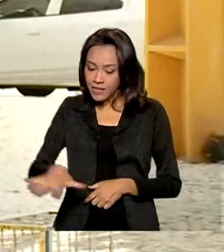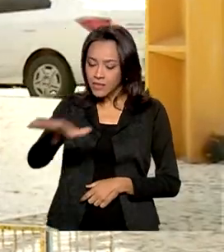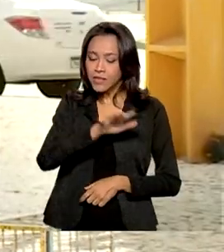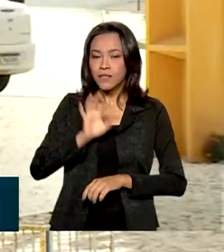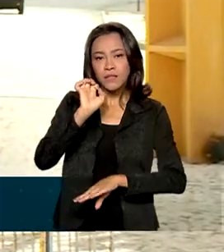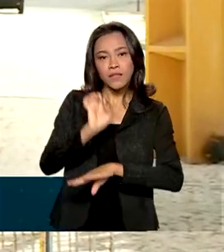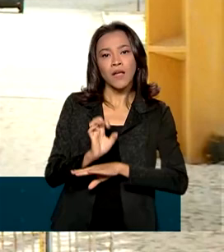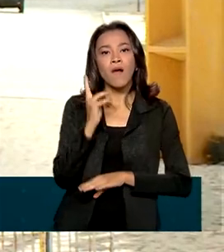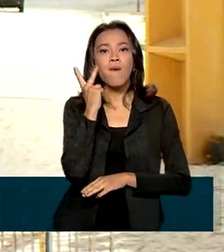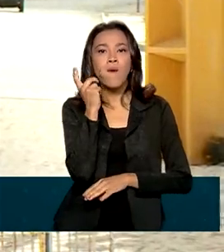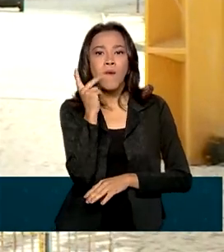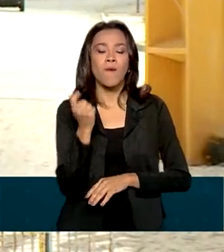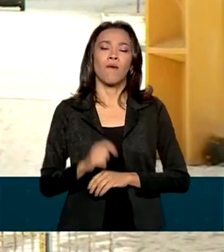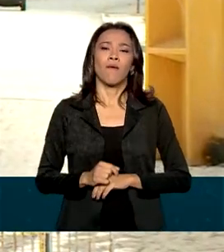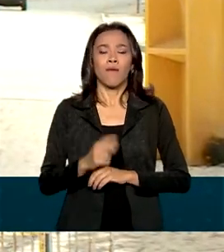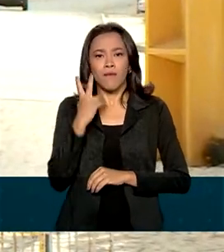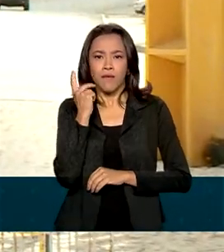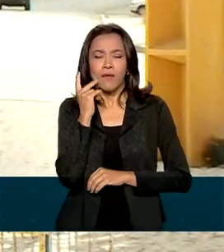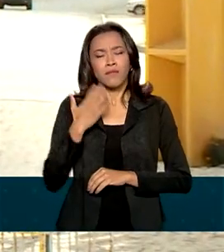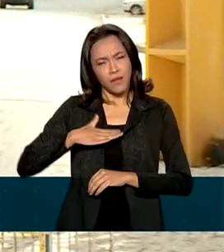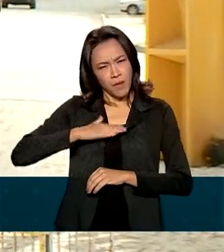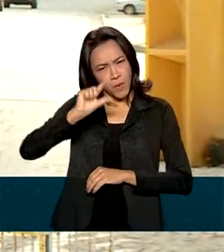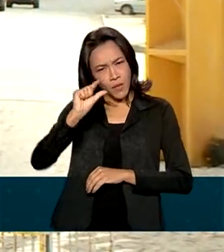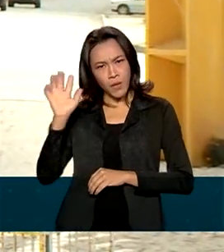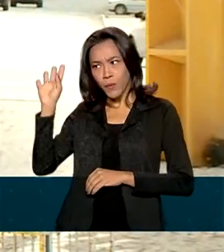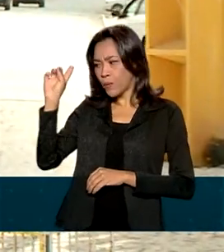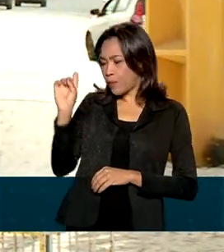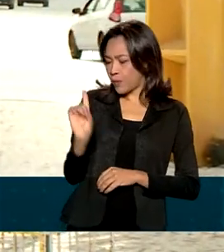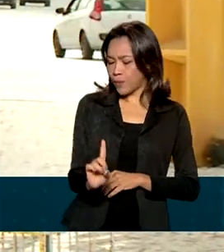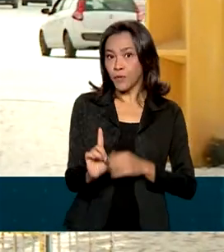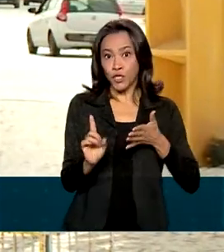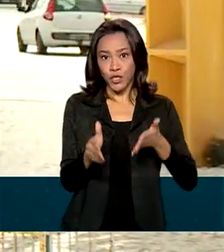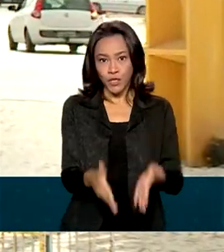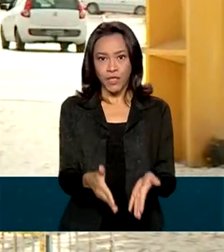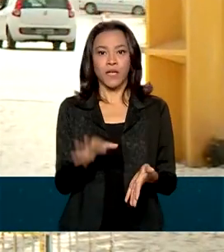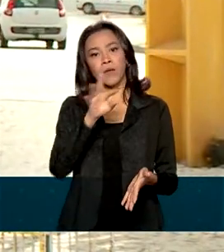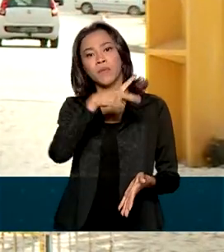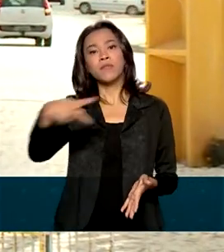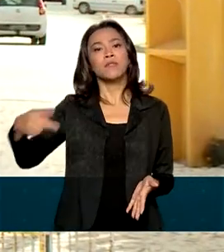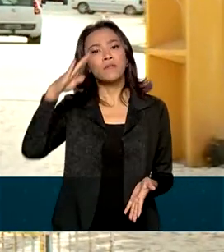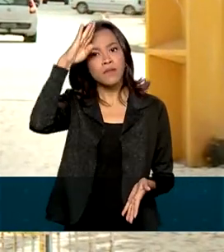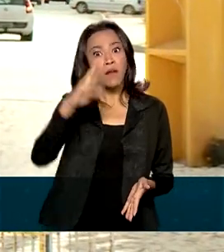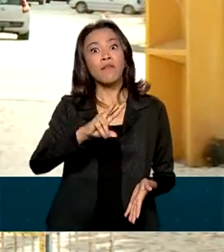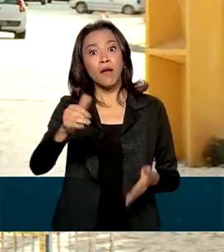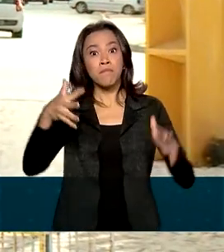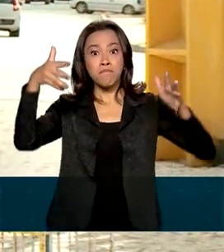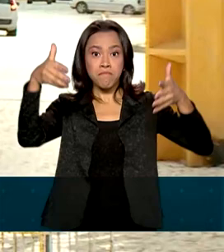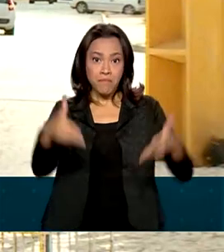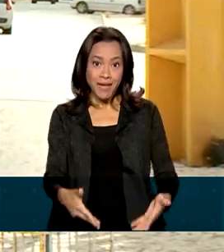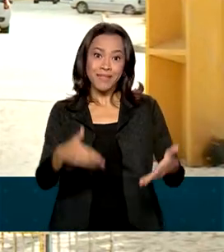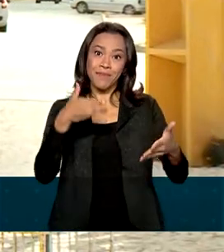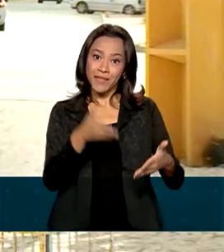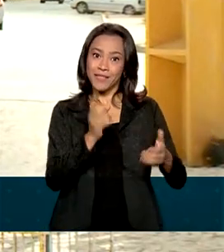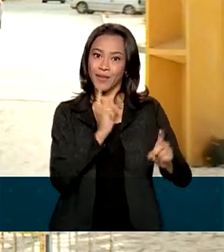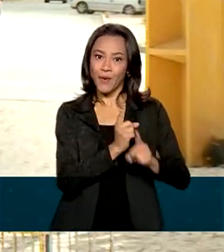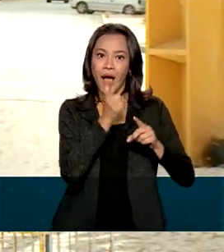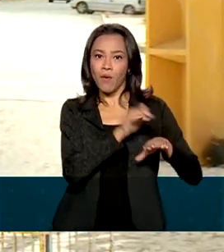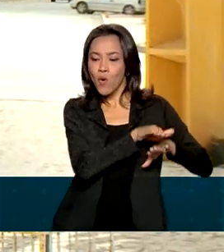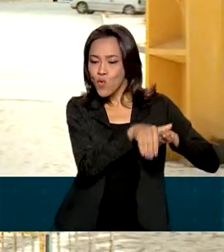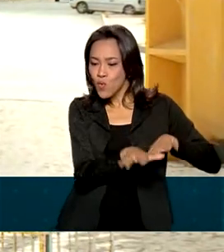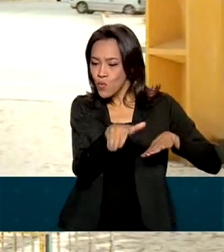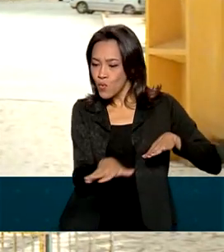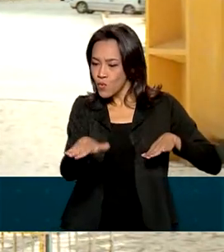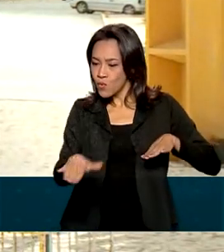Ceará. E a expectativa é que daqui a pouquinho o presidente Jair Bolsonaro chegue aqui à cidade, onde ele vai participar dessa Jornada das Águas. E aqui o